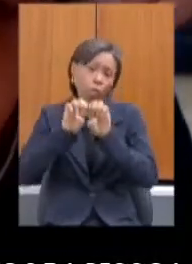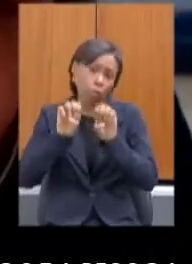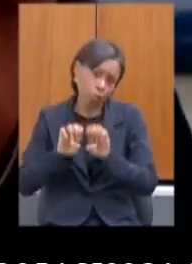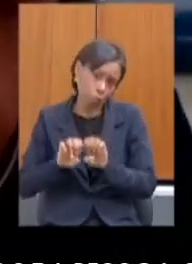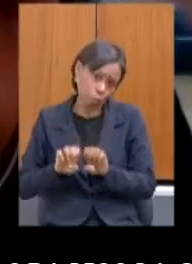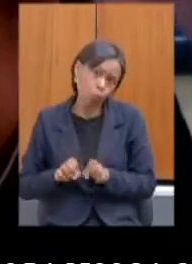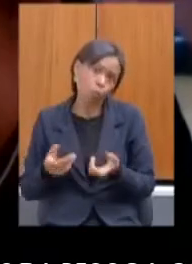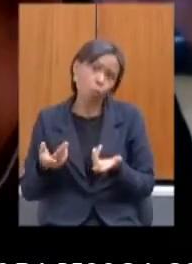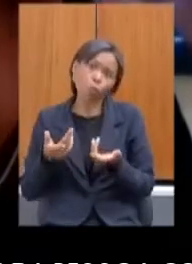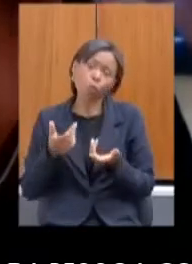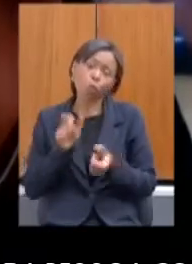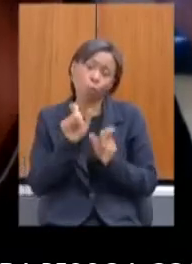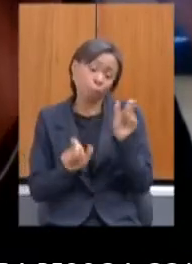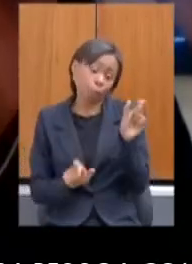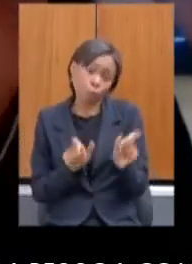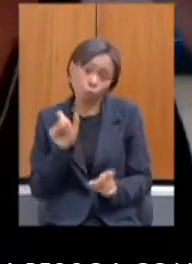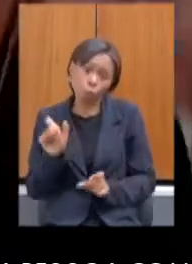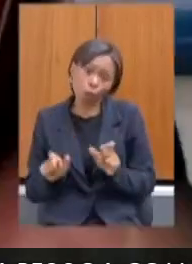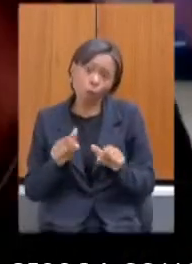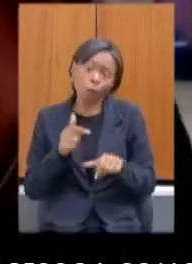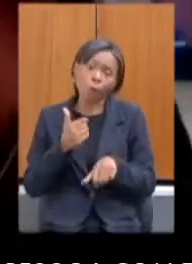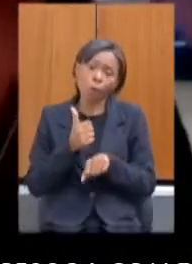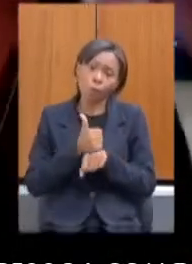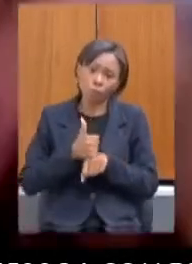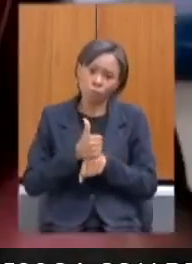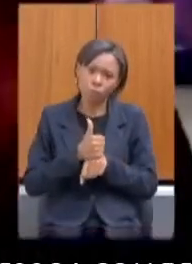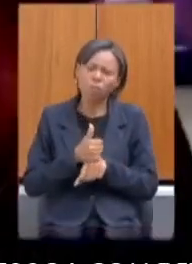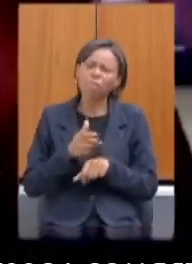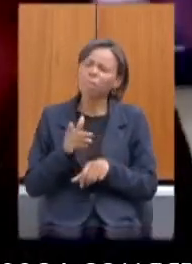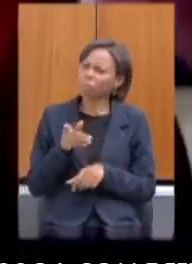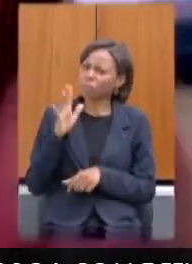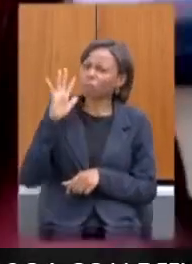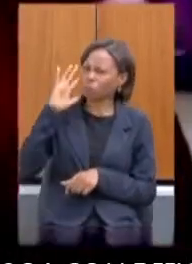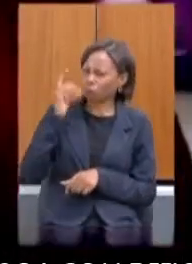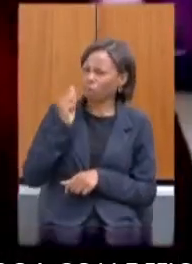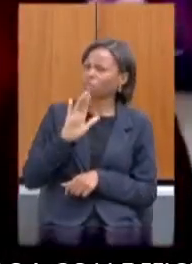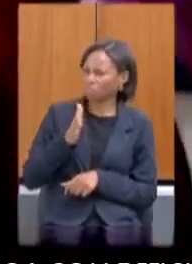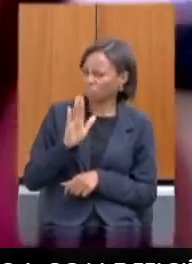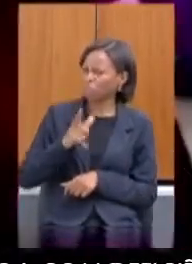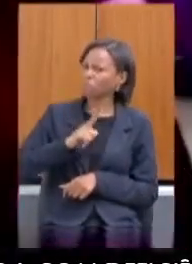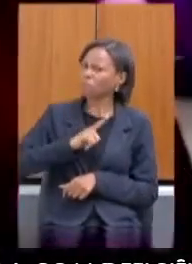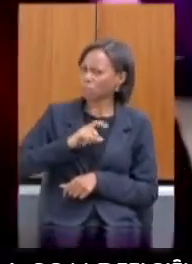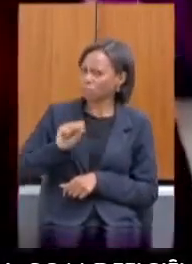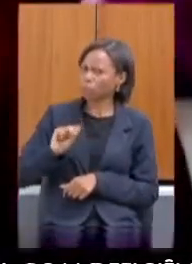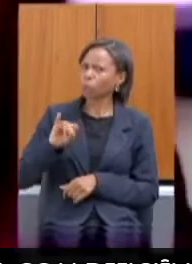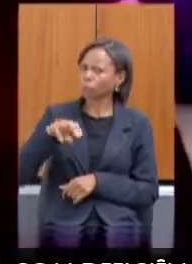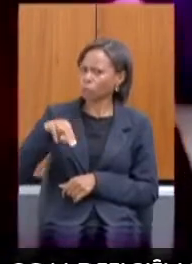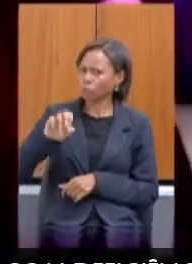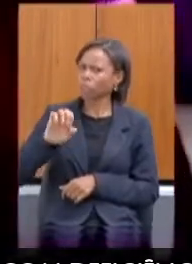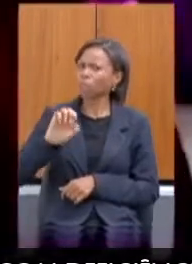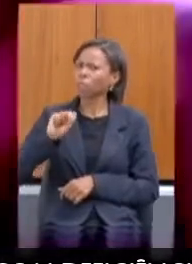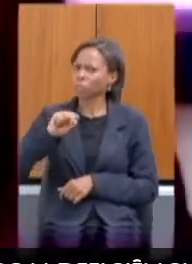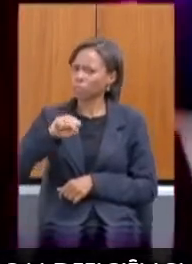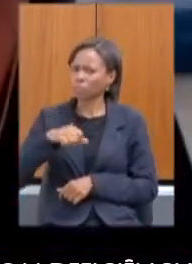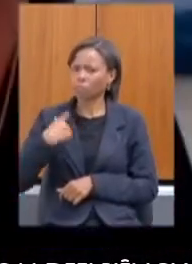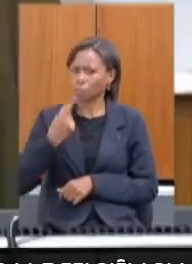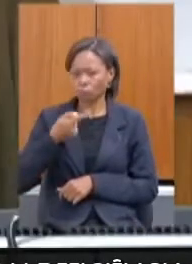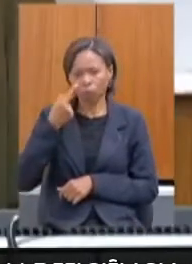humana para participar. Mas eu acho que ele atende parte do CINE, sim. Eu vou até verificar quanto a isso. Sim.